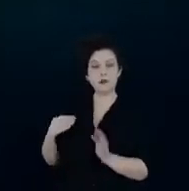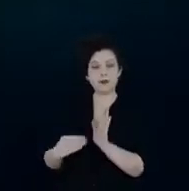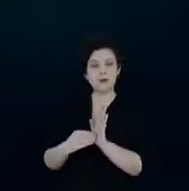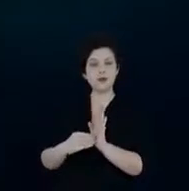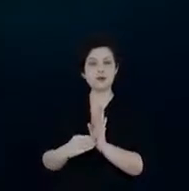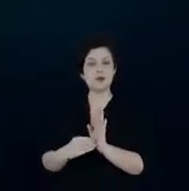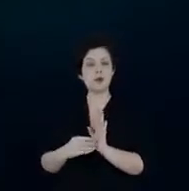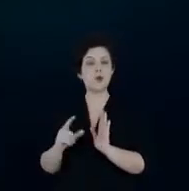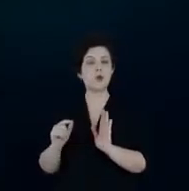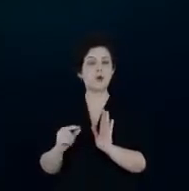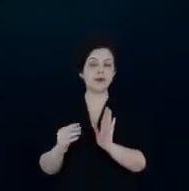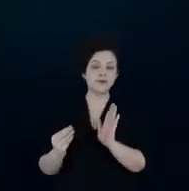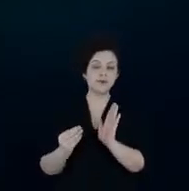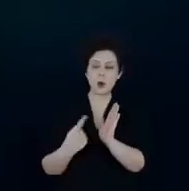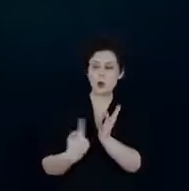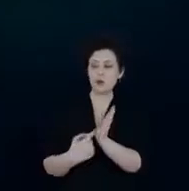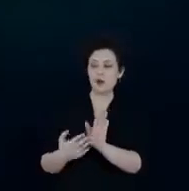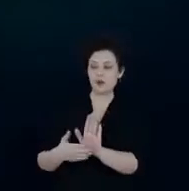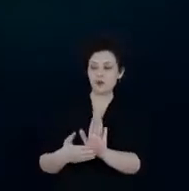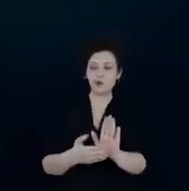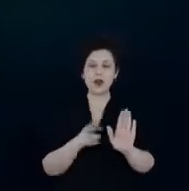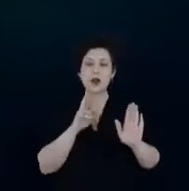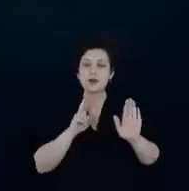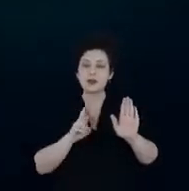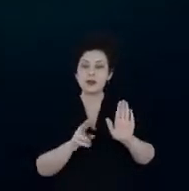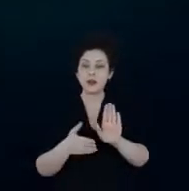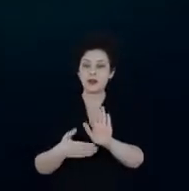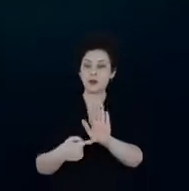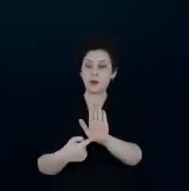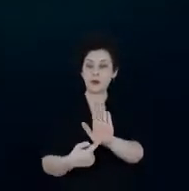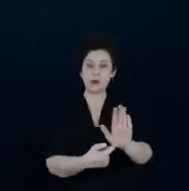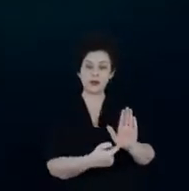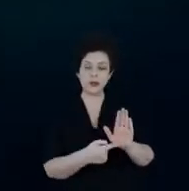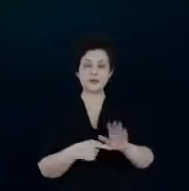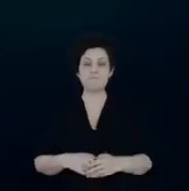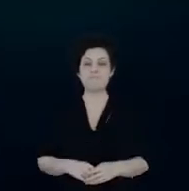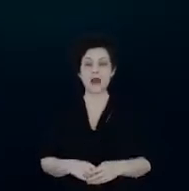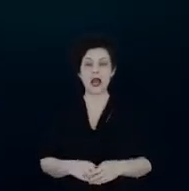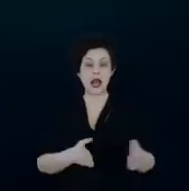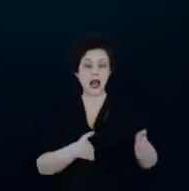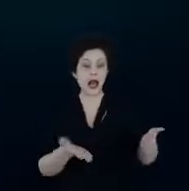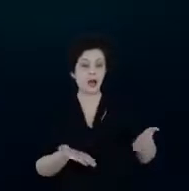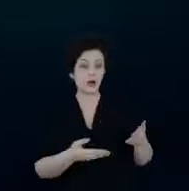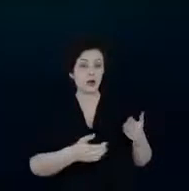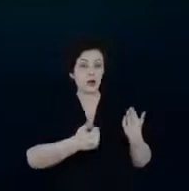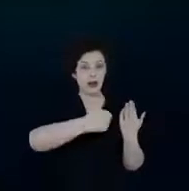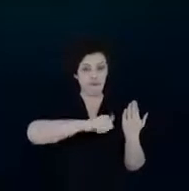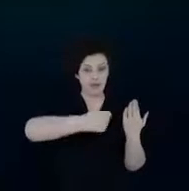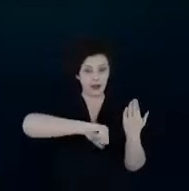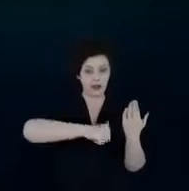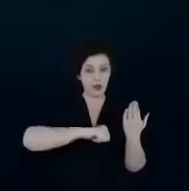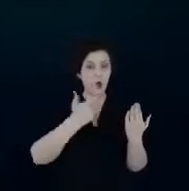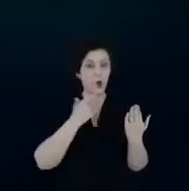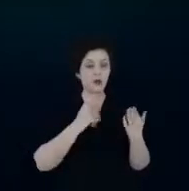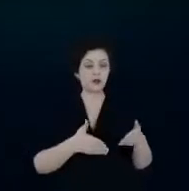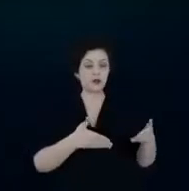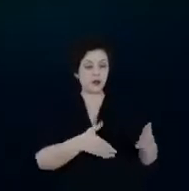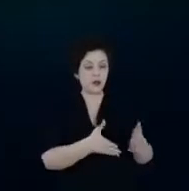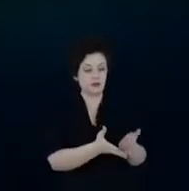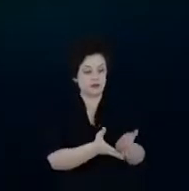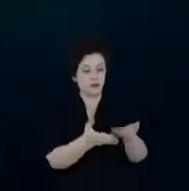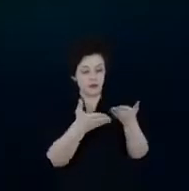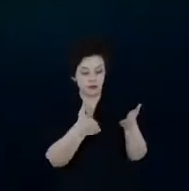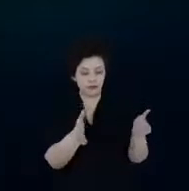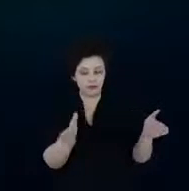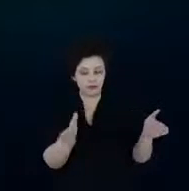apresentado os resultados desse programa. Neste momento, estamos na parte de avaliação, para poder ampliar, para os